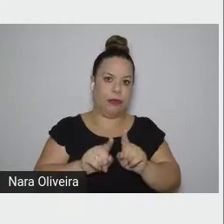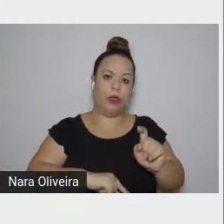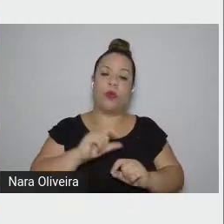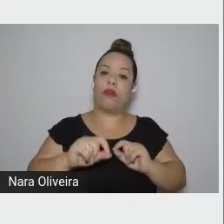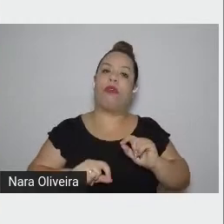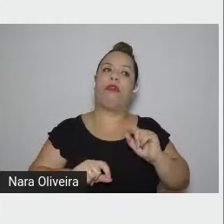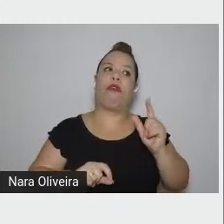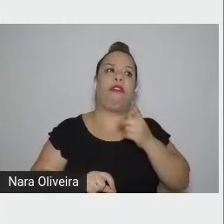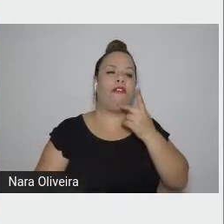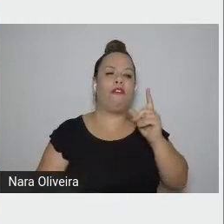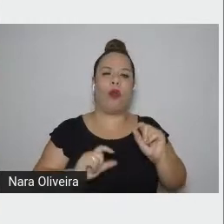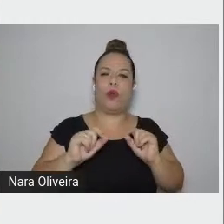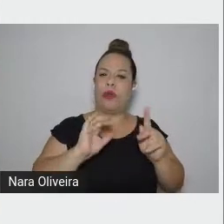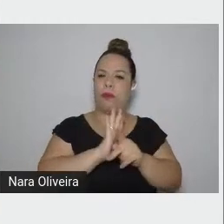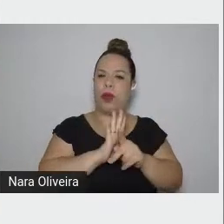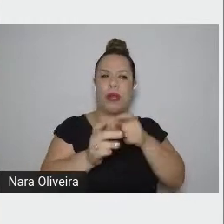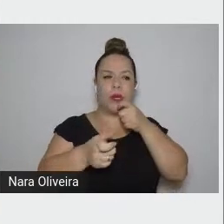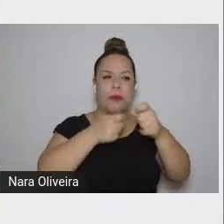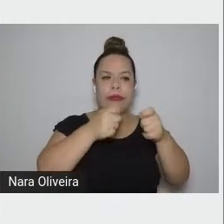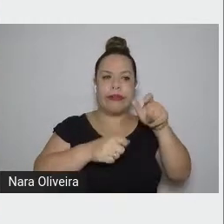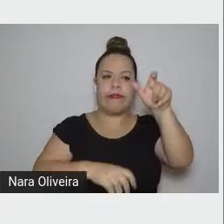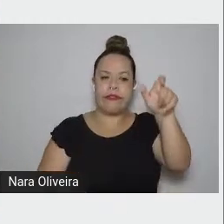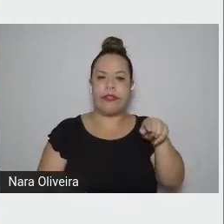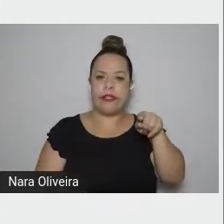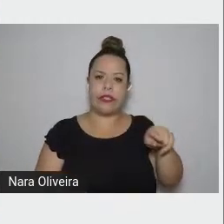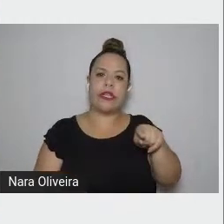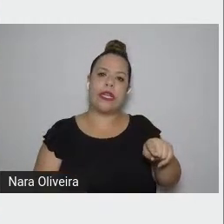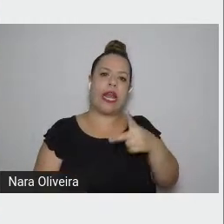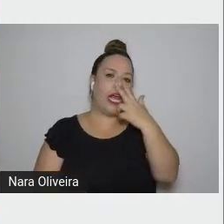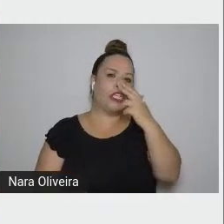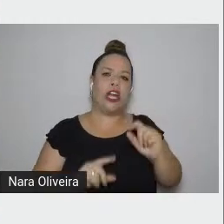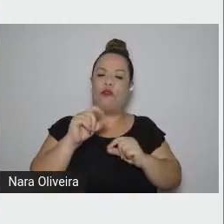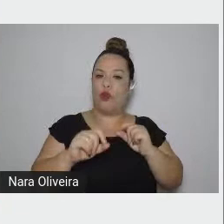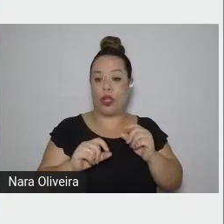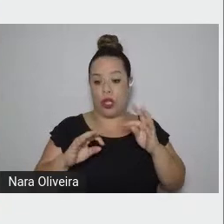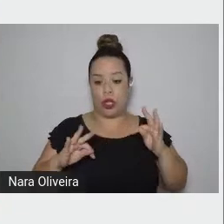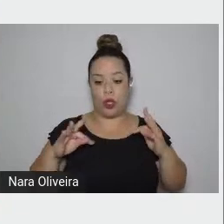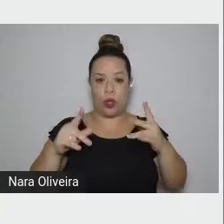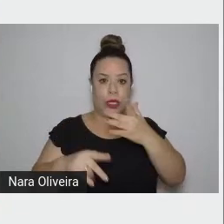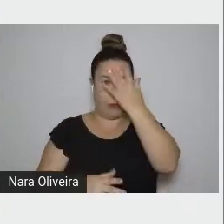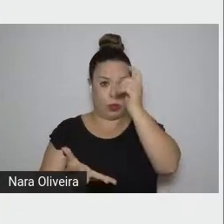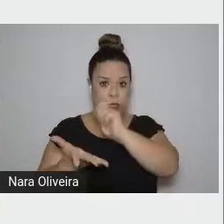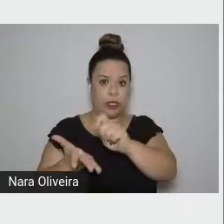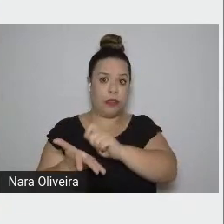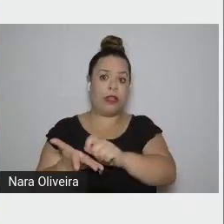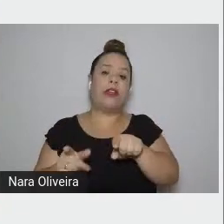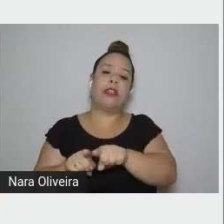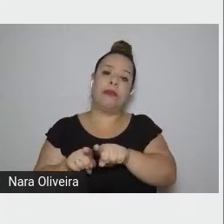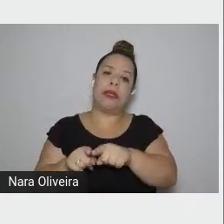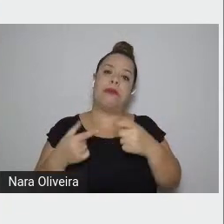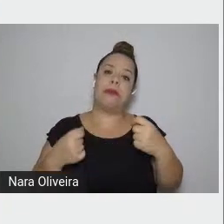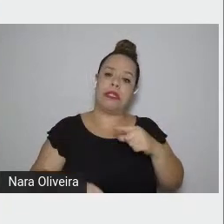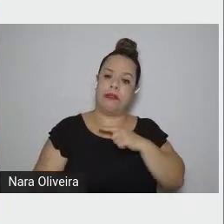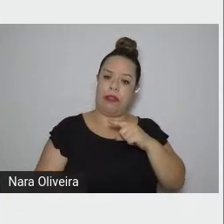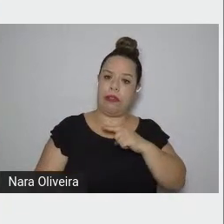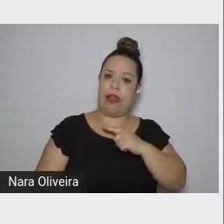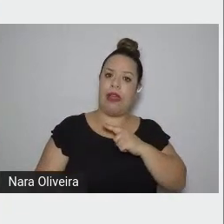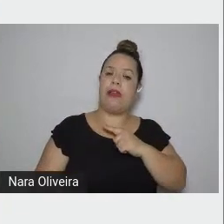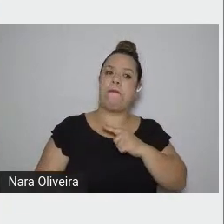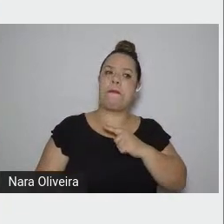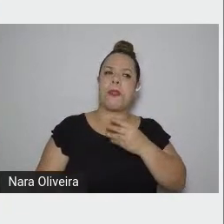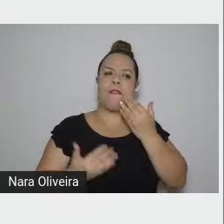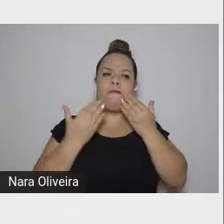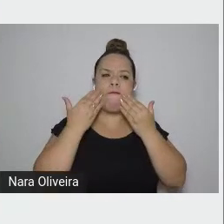Saramago achava que todo escritor devia enfrentar pelo menos uma vez